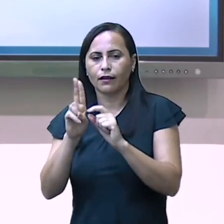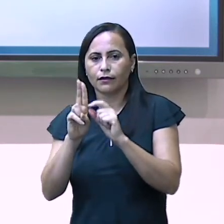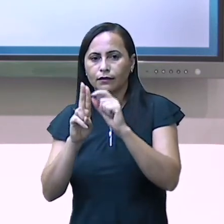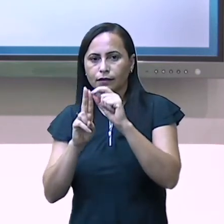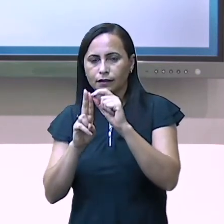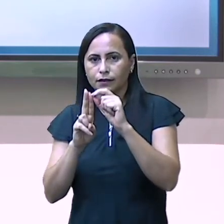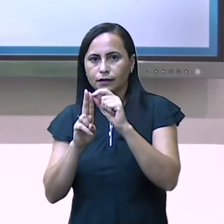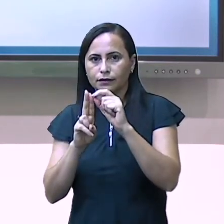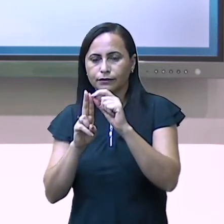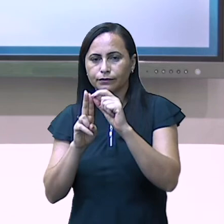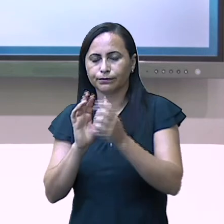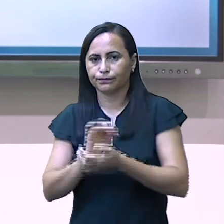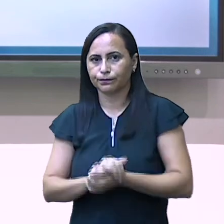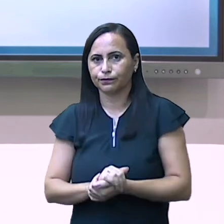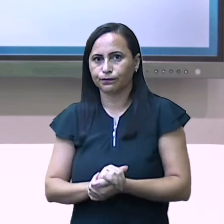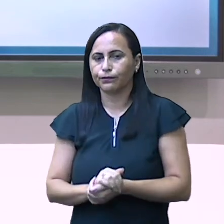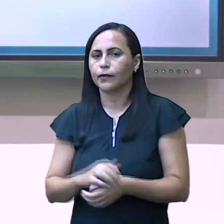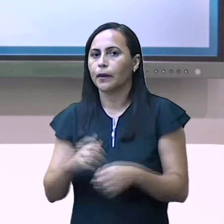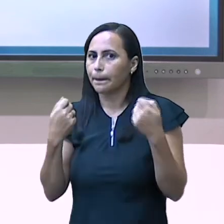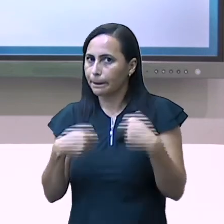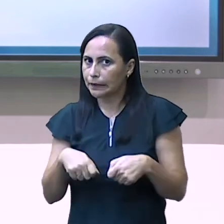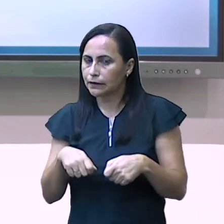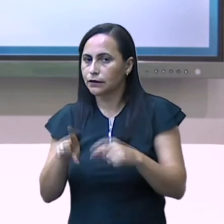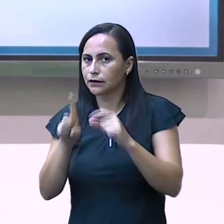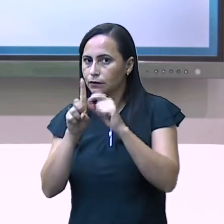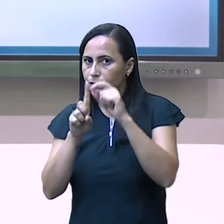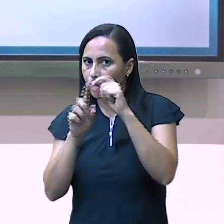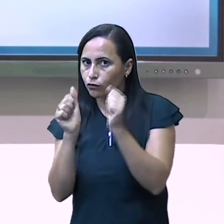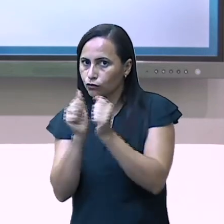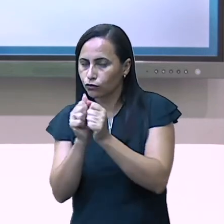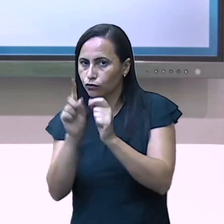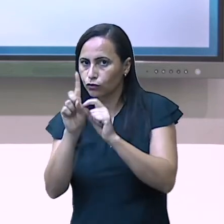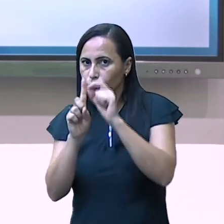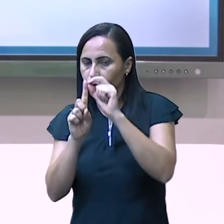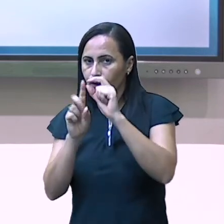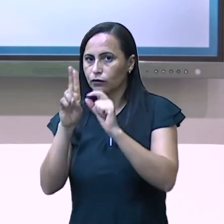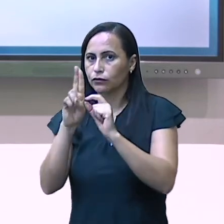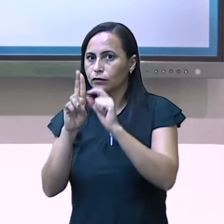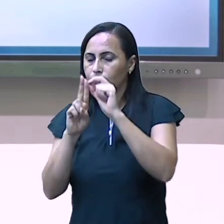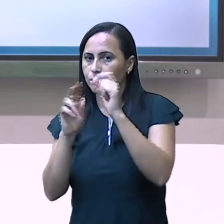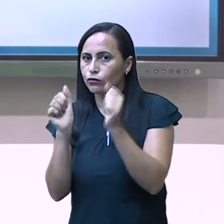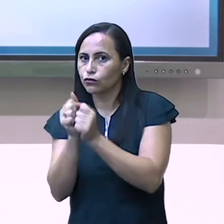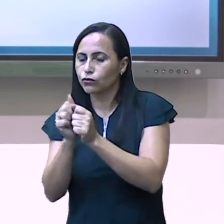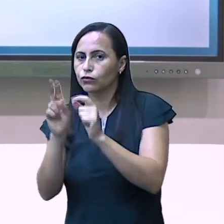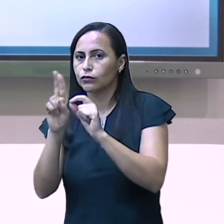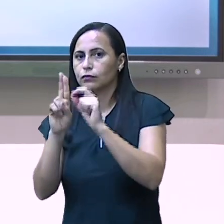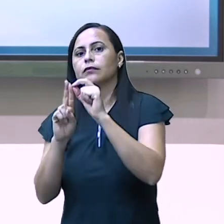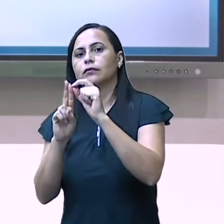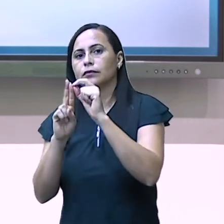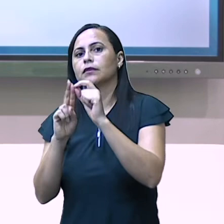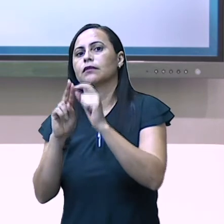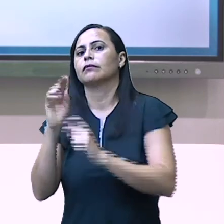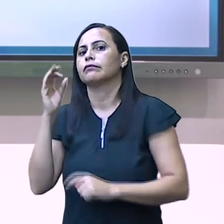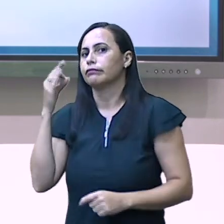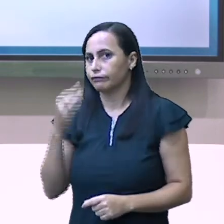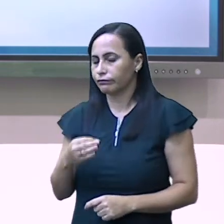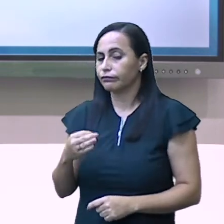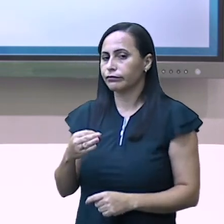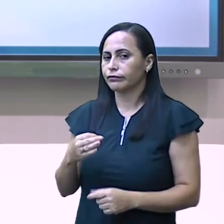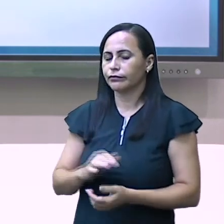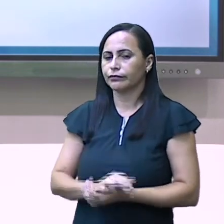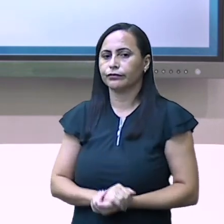Unidade com unidade, dezena com dezena. A soma aqui deu o quê? Qual o valor? Observe.